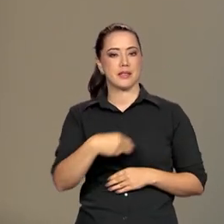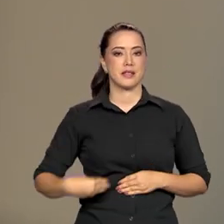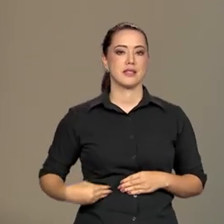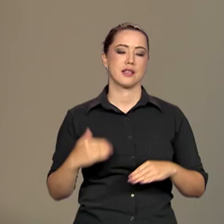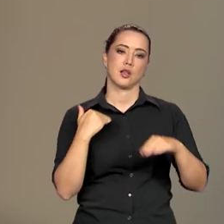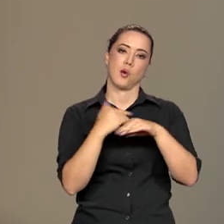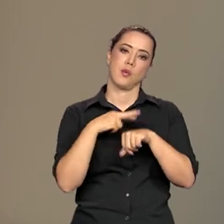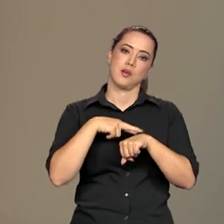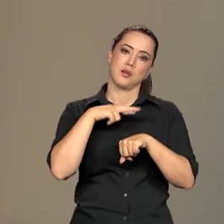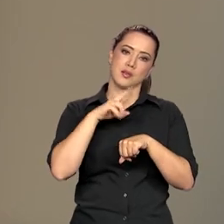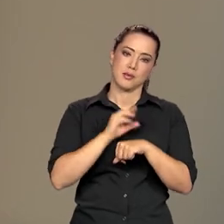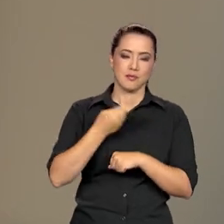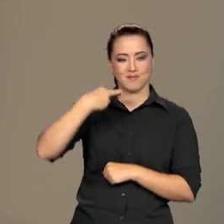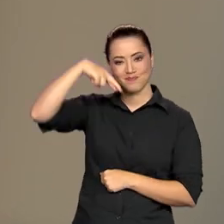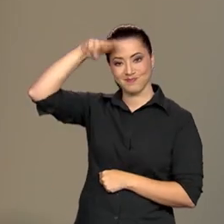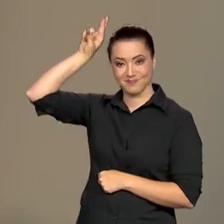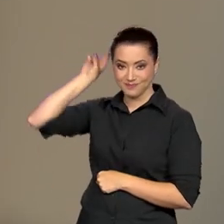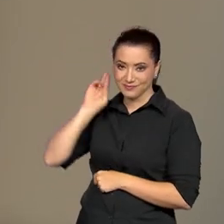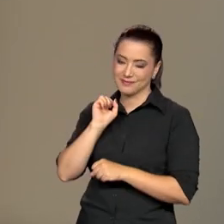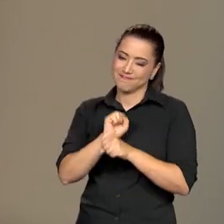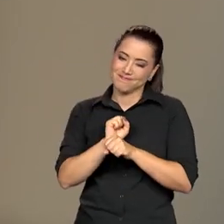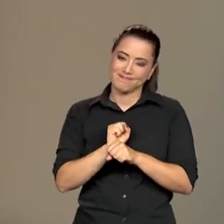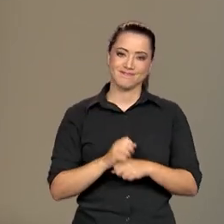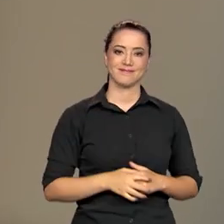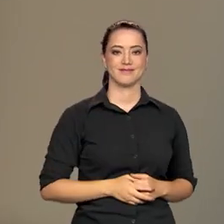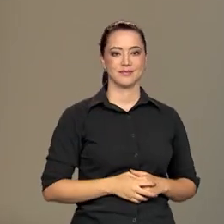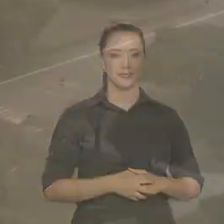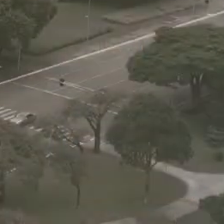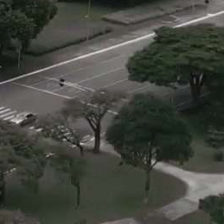Racial, Aniele Franco. Não saia daí.